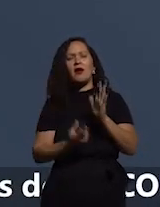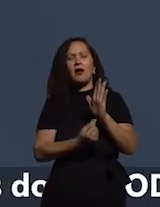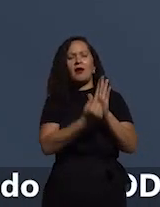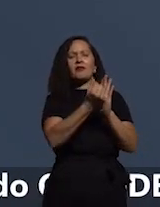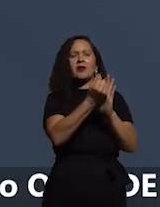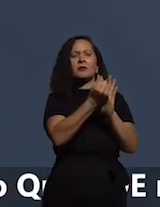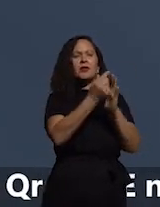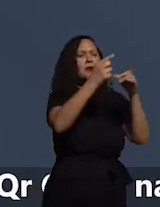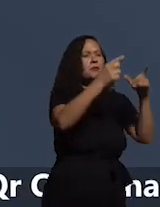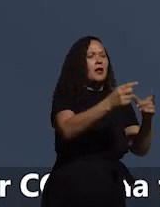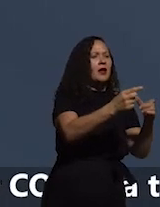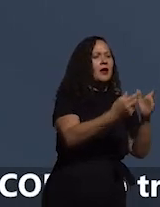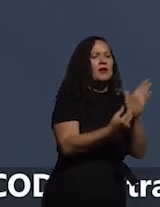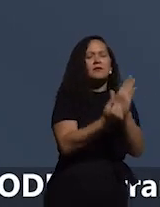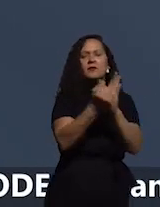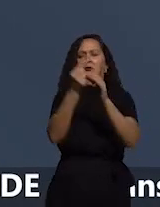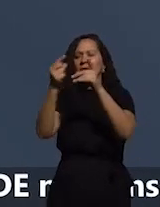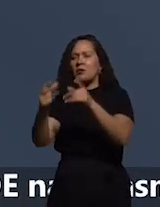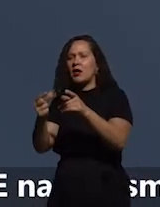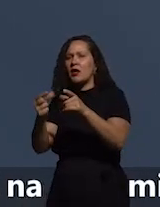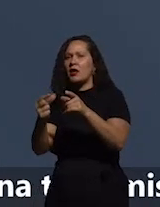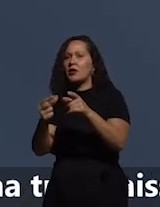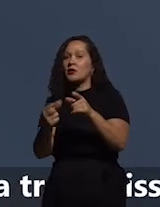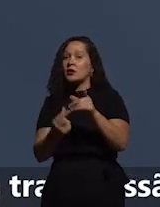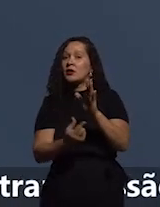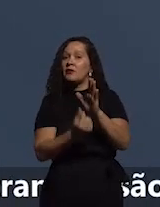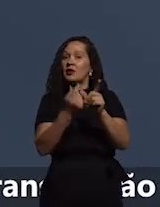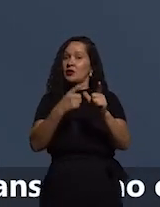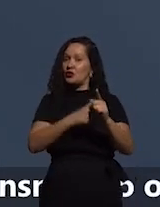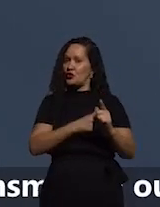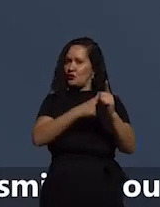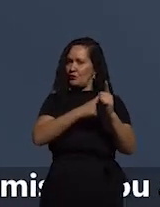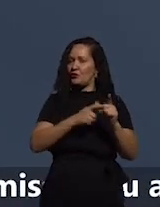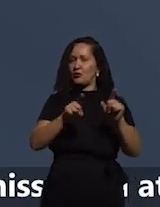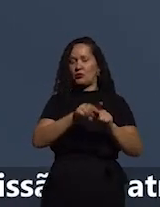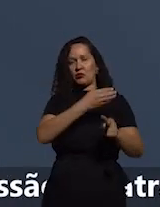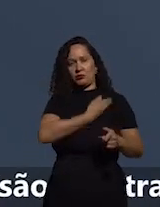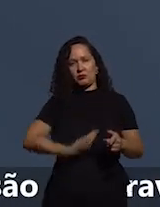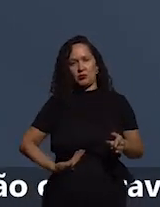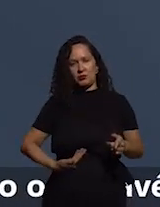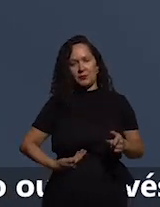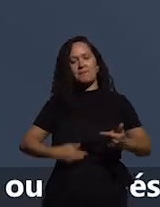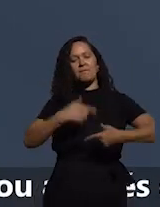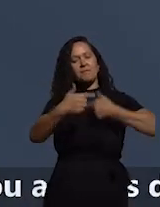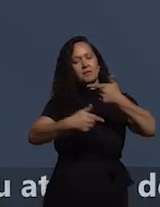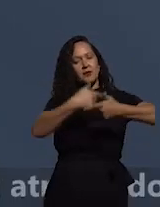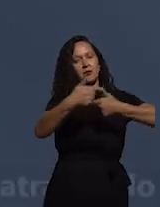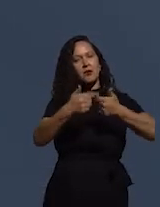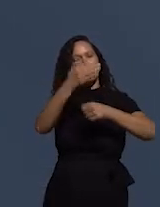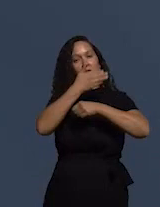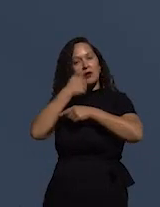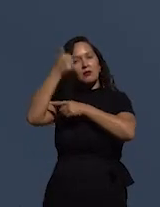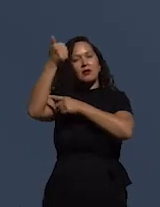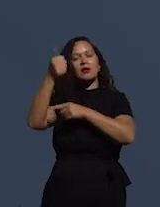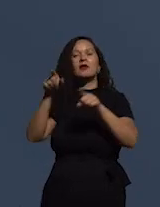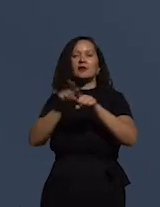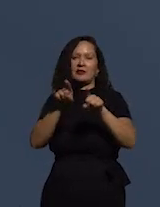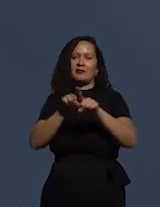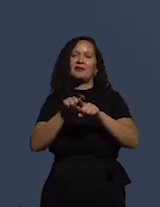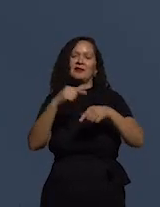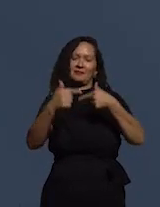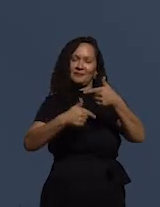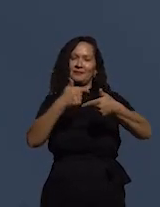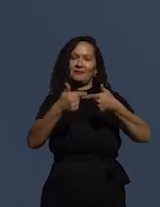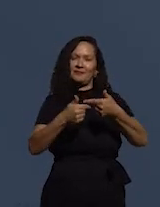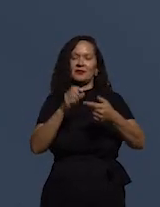com o Caixa da União, com a gestão da dívida pública, e tem a ver também o nosso trabalho com a qualidade do gasto. Na